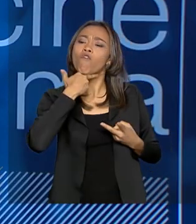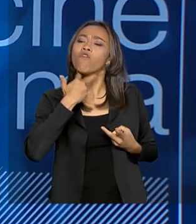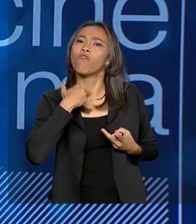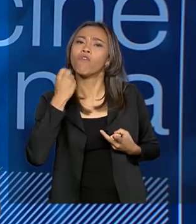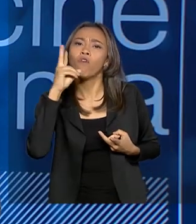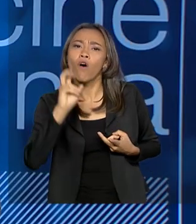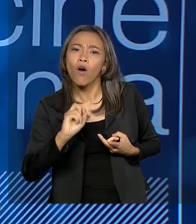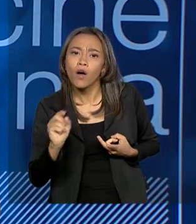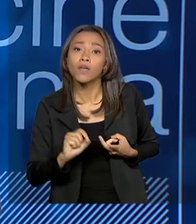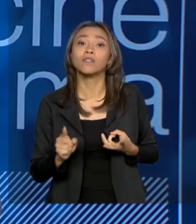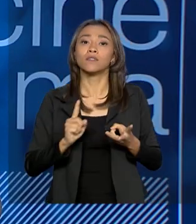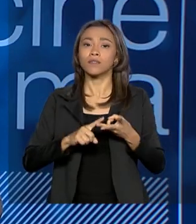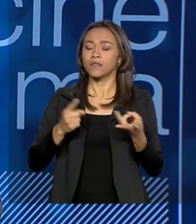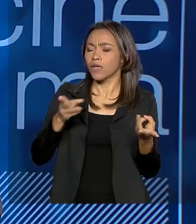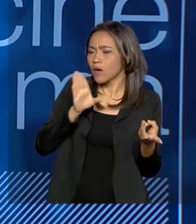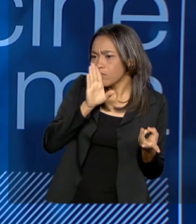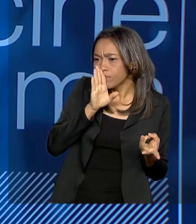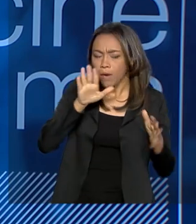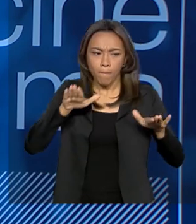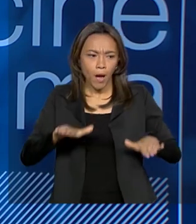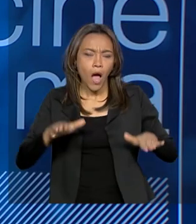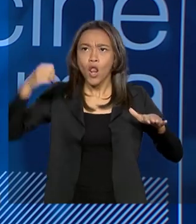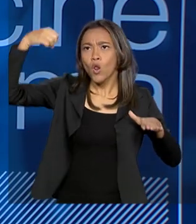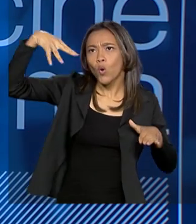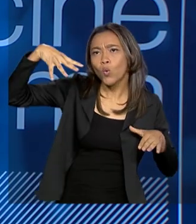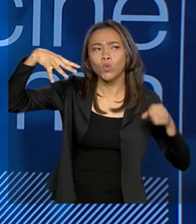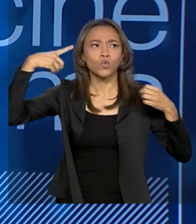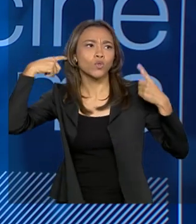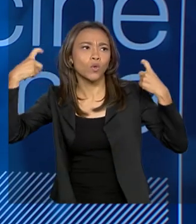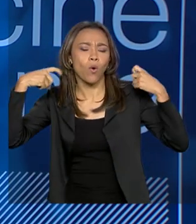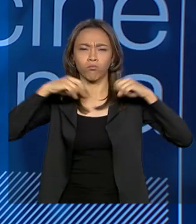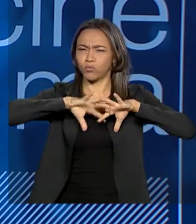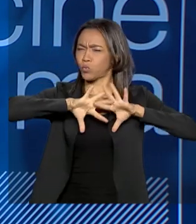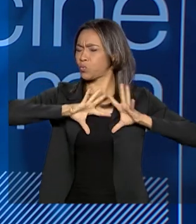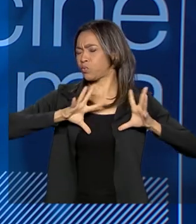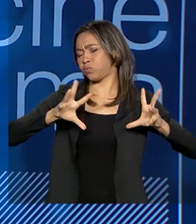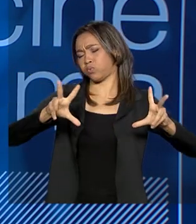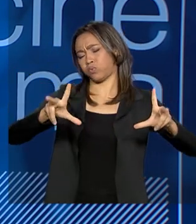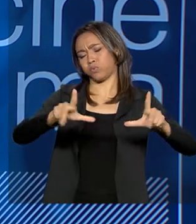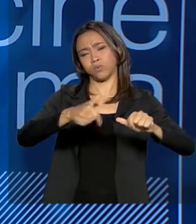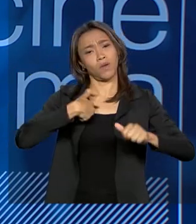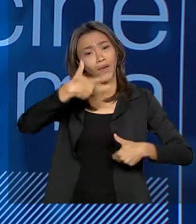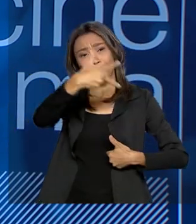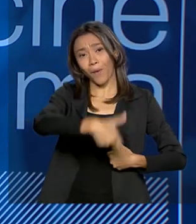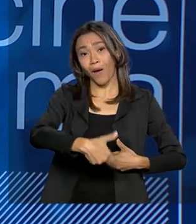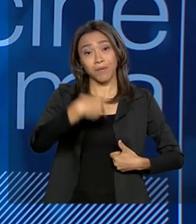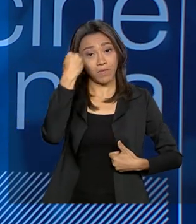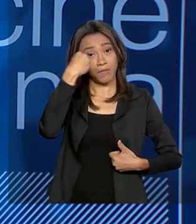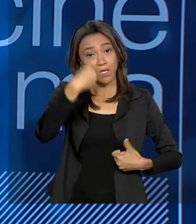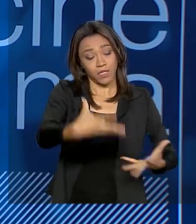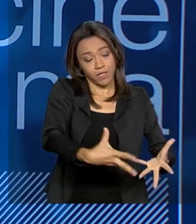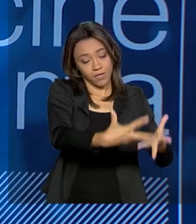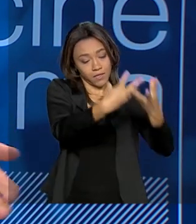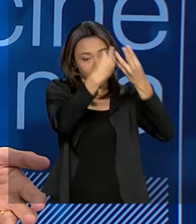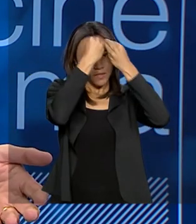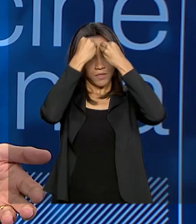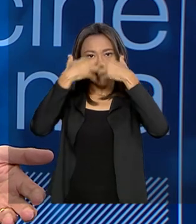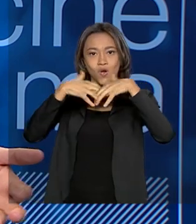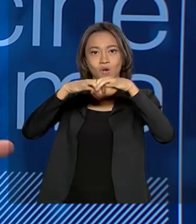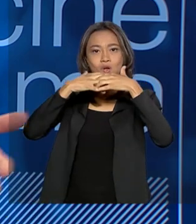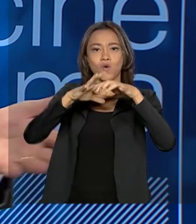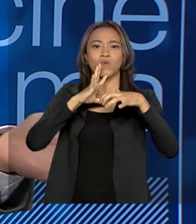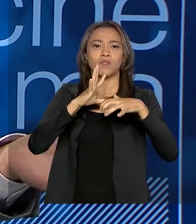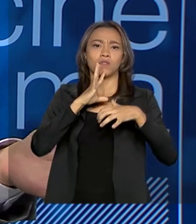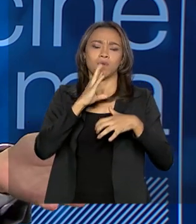voz, orquestra silêncios, pausas, luzes, sons. Então, basicamente, o que eu estou fazendo é transferindo esse meu conhecimento,